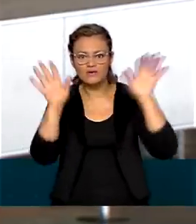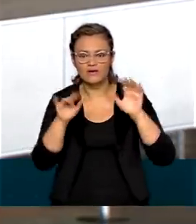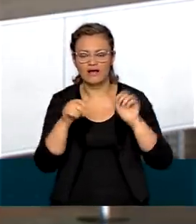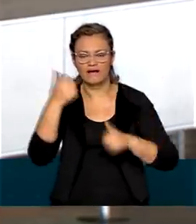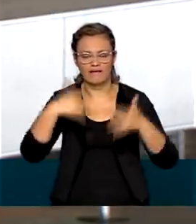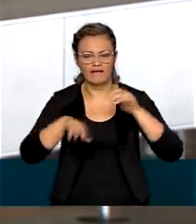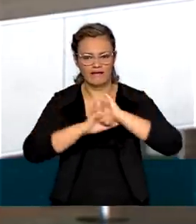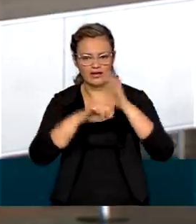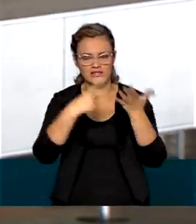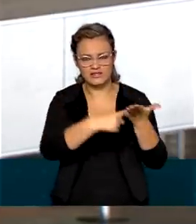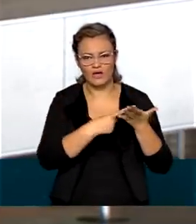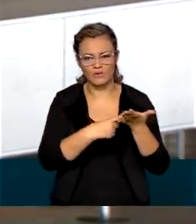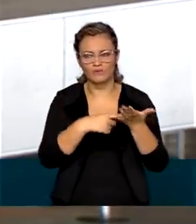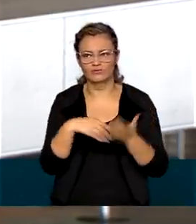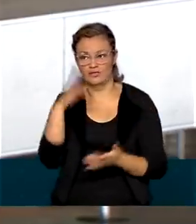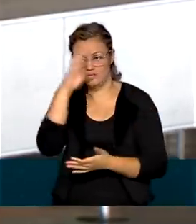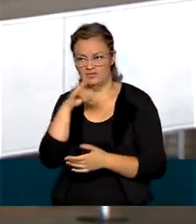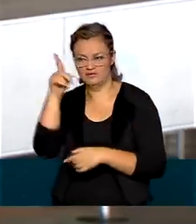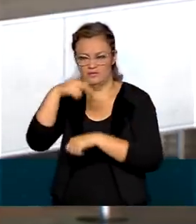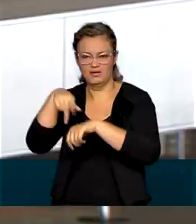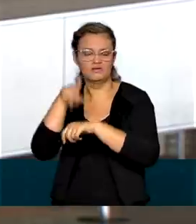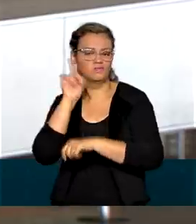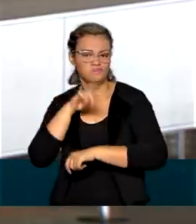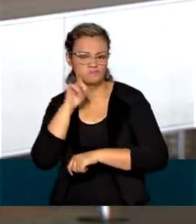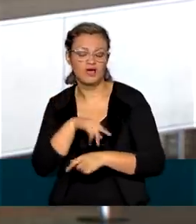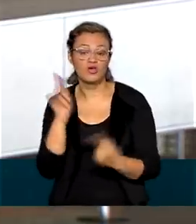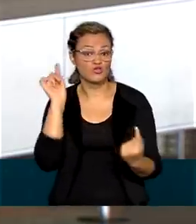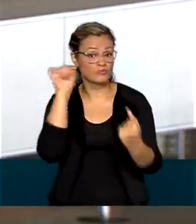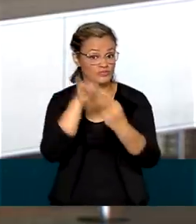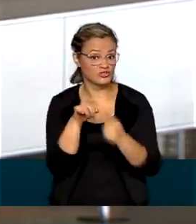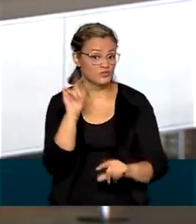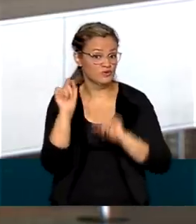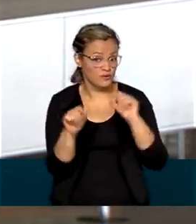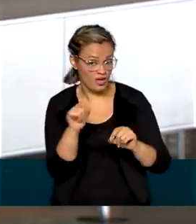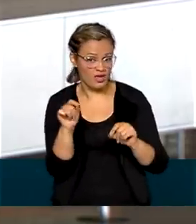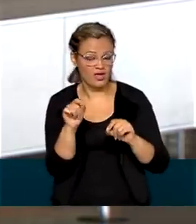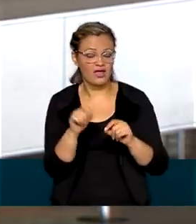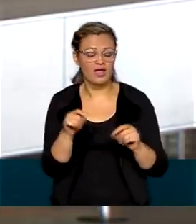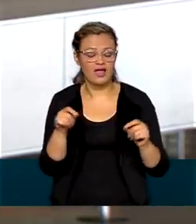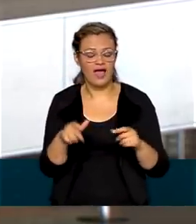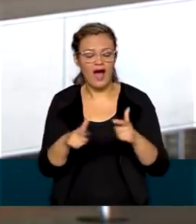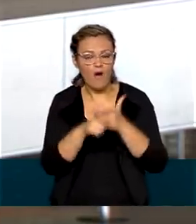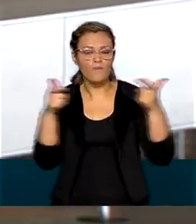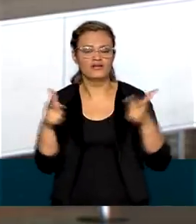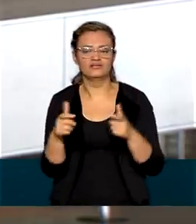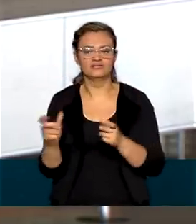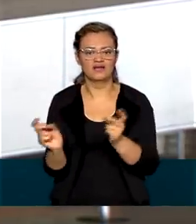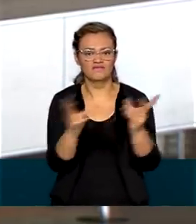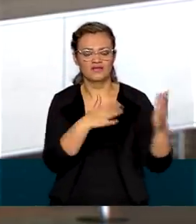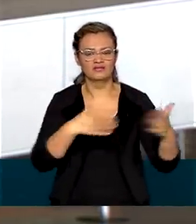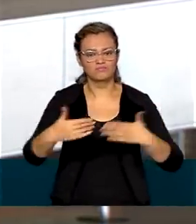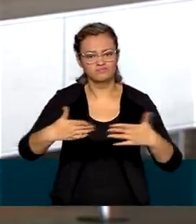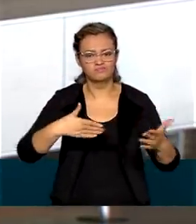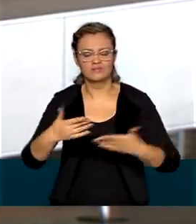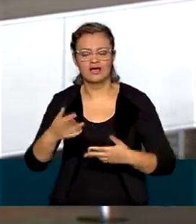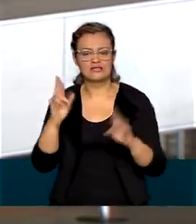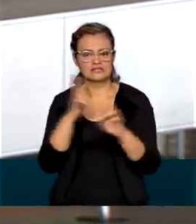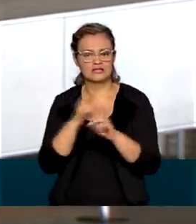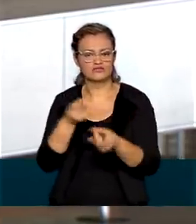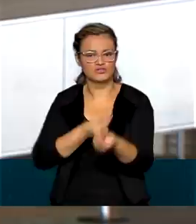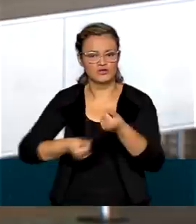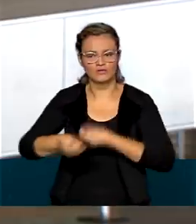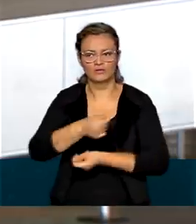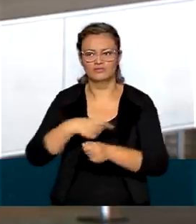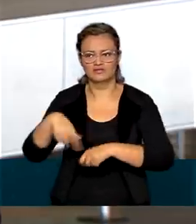esse acordo comercial entre Brasil e Estados Unidos. E o objetivo com isso, Renata, é expandir o comércio e fortalecer as relações econômicas